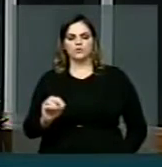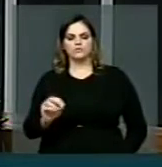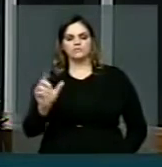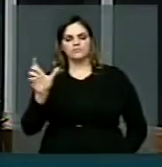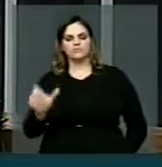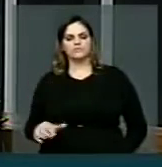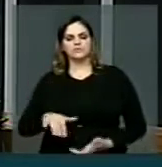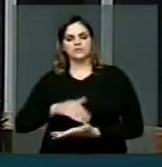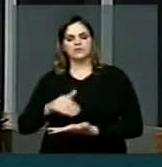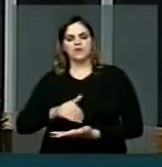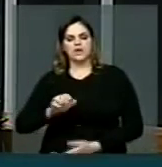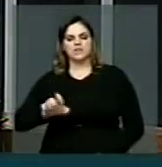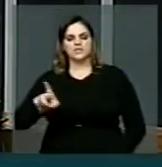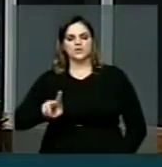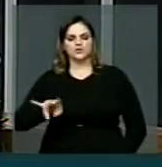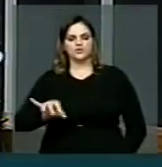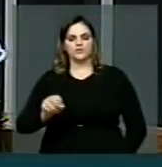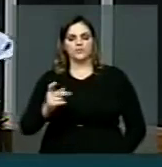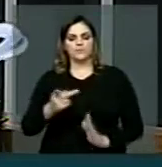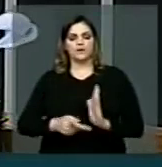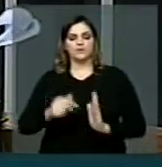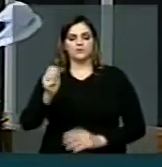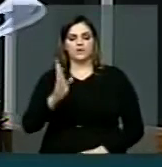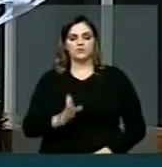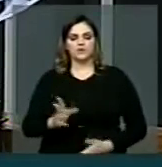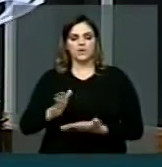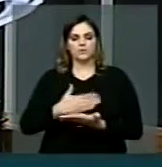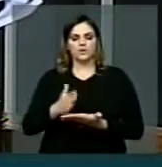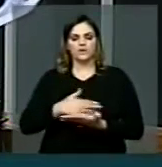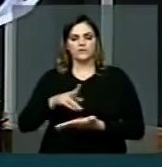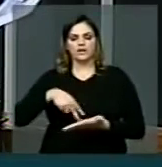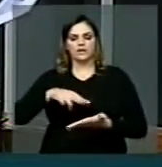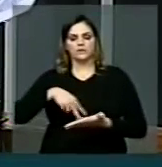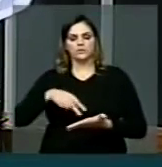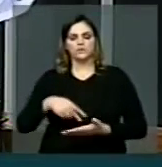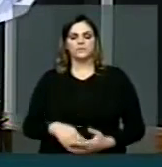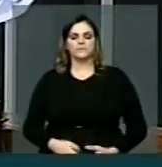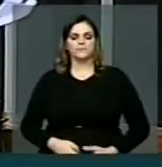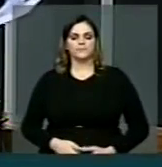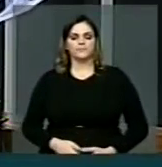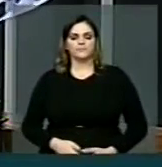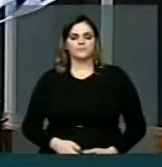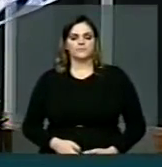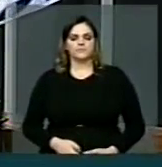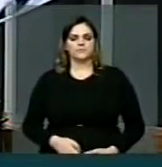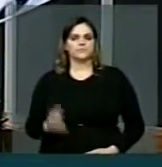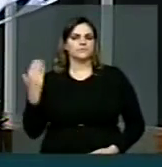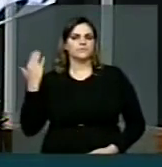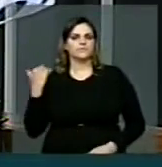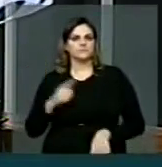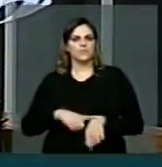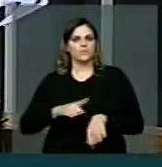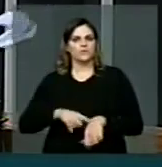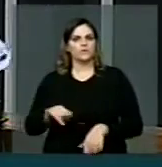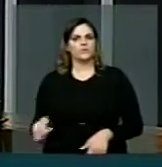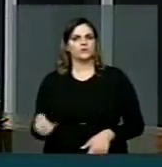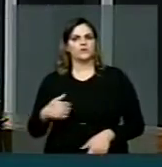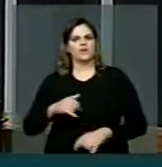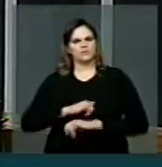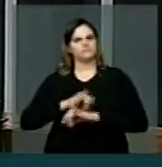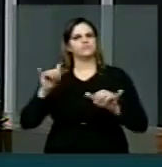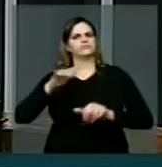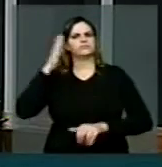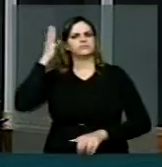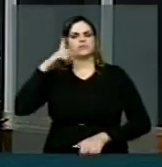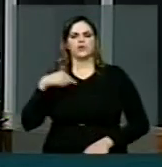exatamente o secretário executivo do Plano Nacional do Livro e da Leitura. E naquela oportunidade, senhor presidente, destaquei